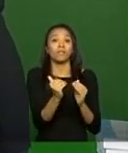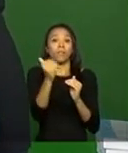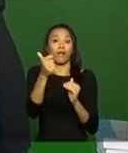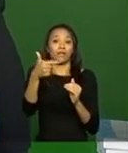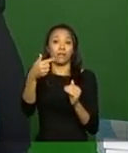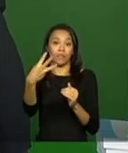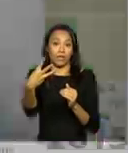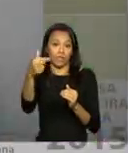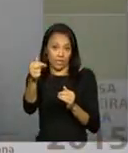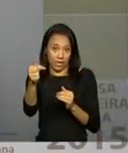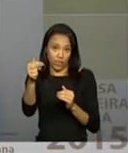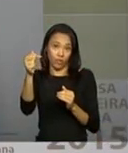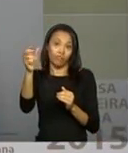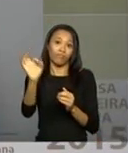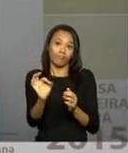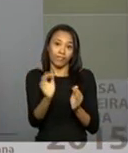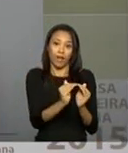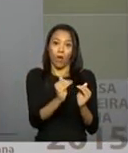fantástico.